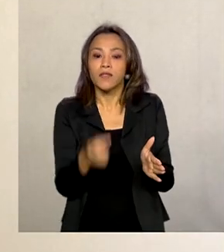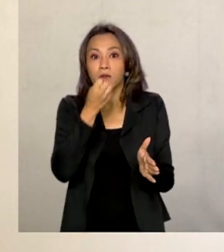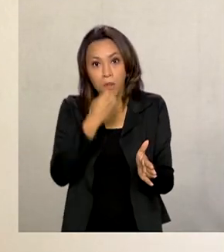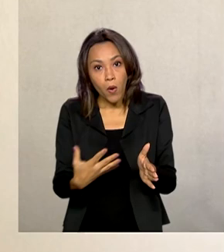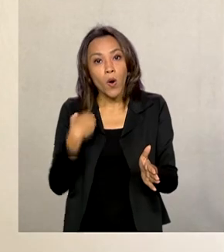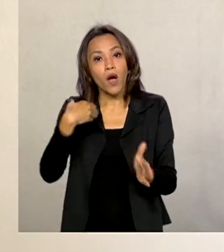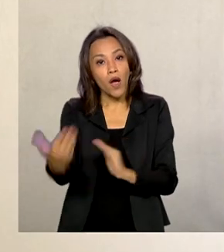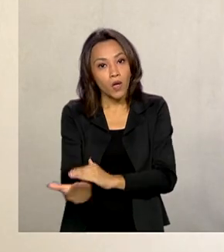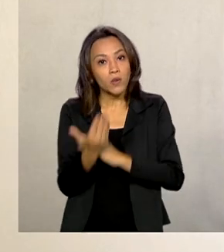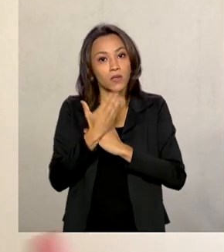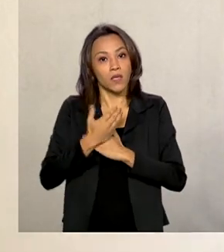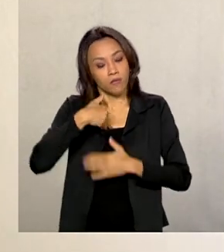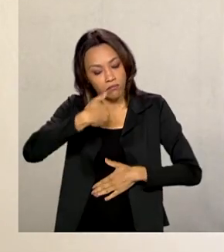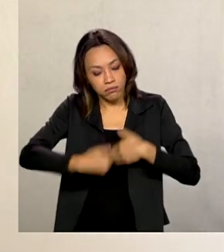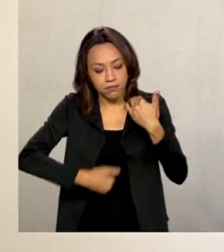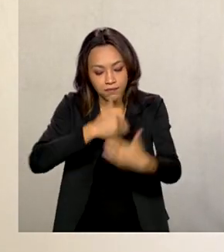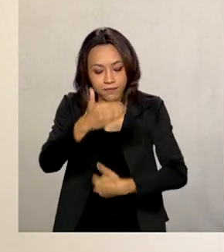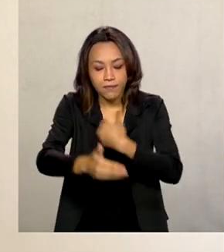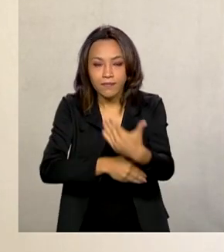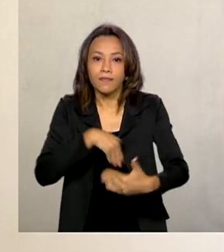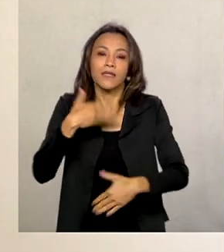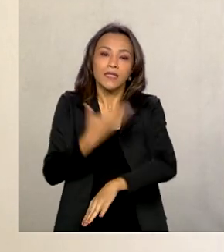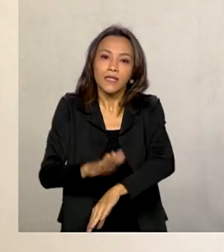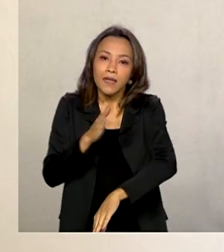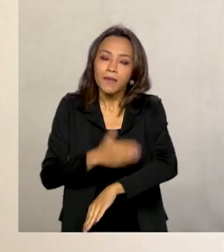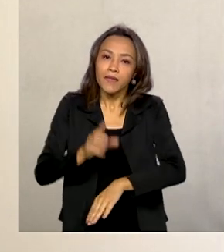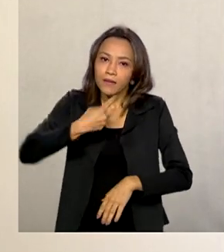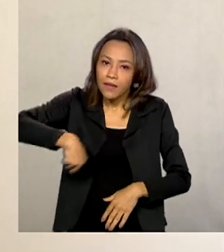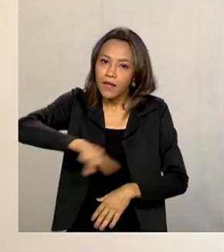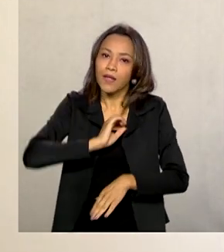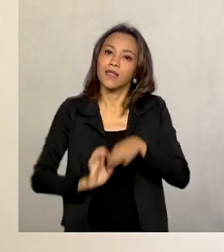para poder ajudar no desenvolvimento e capacitação dessas empresas para internacionalização. Legenda Zanotto